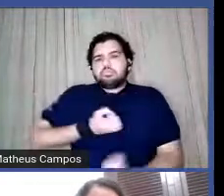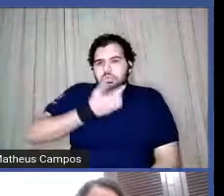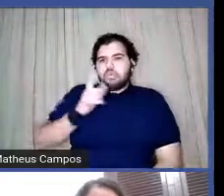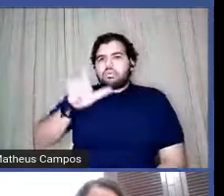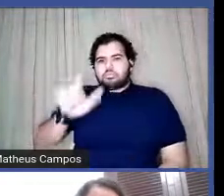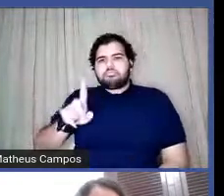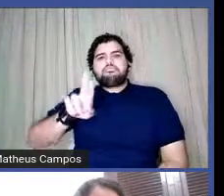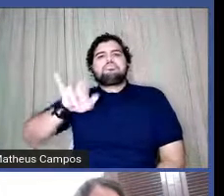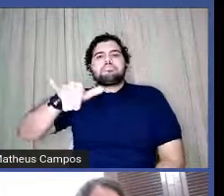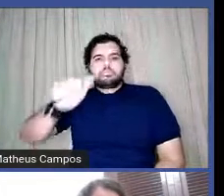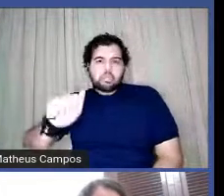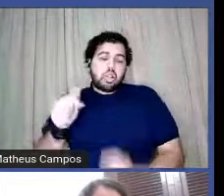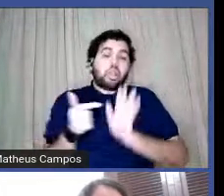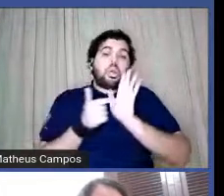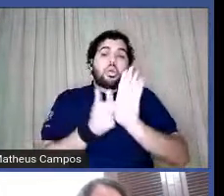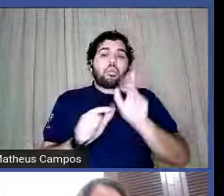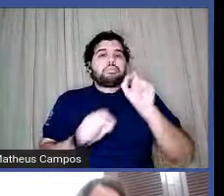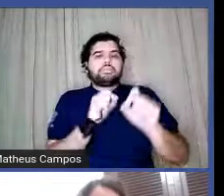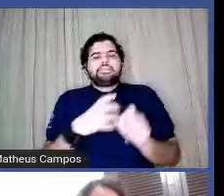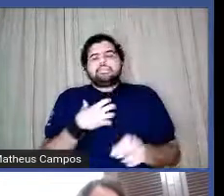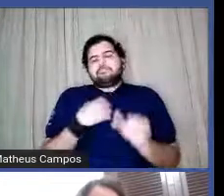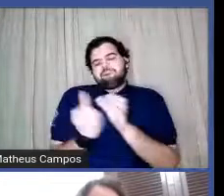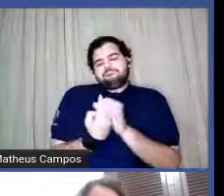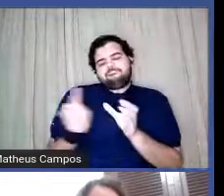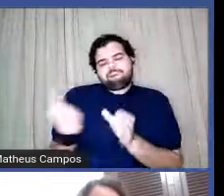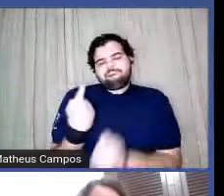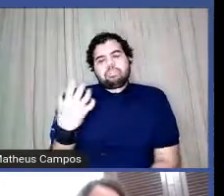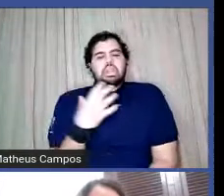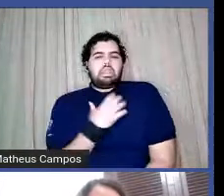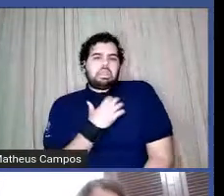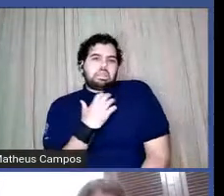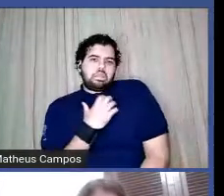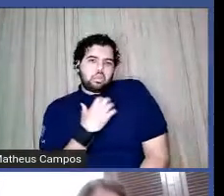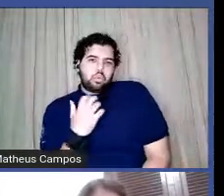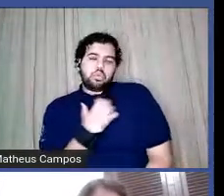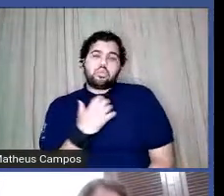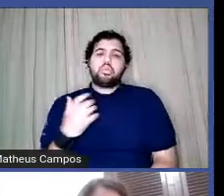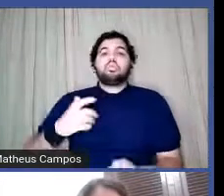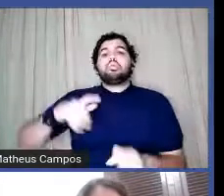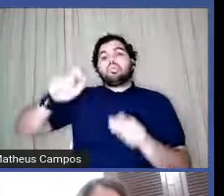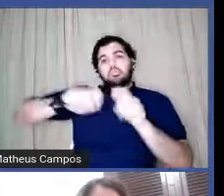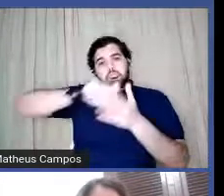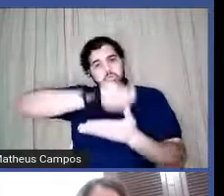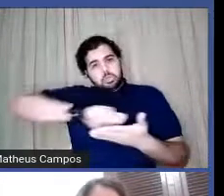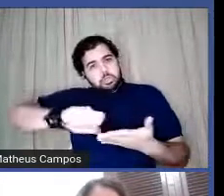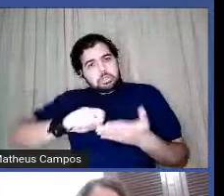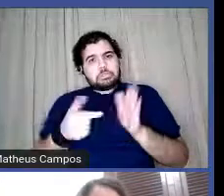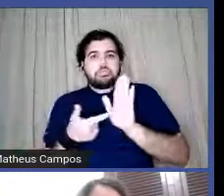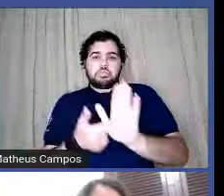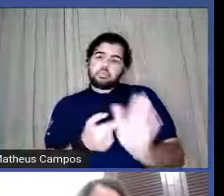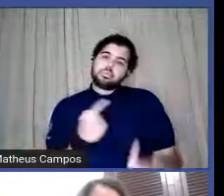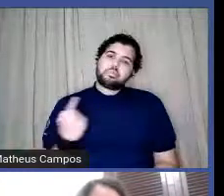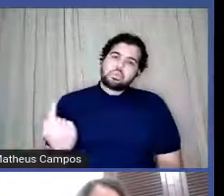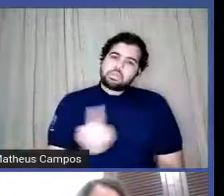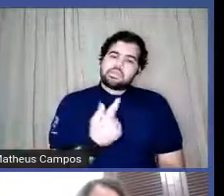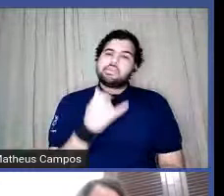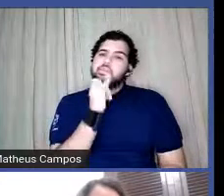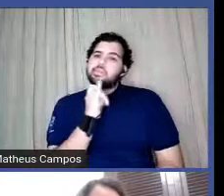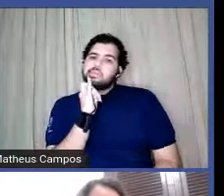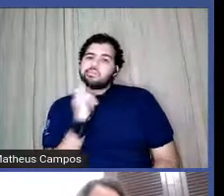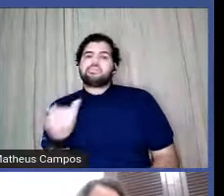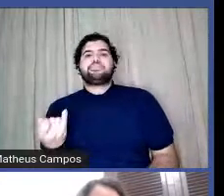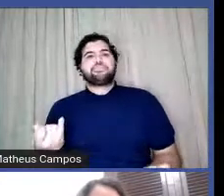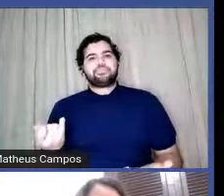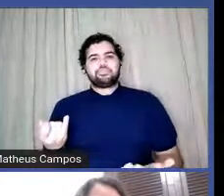pouco dessa solidão e desse sentimento que a escrita traz para a gente, às vezes, assim. Às vezes, ela